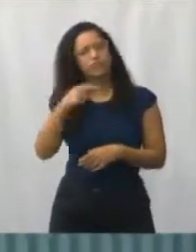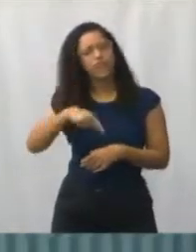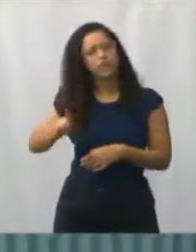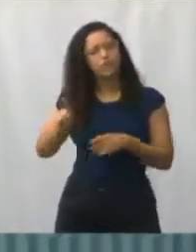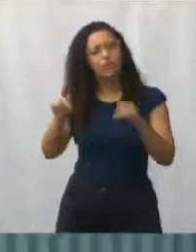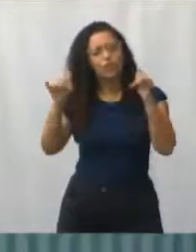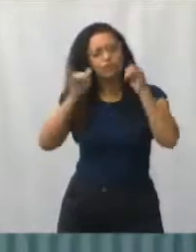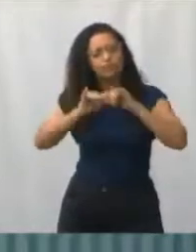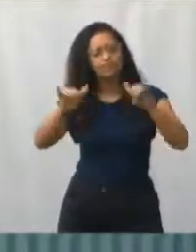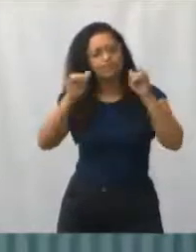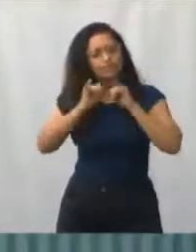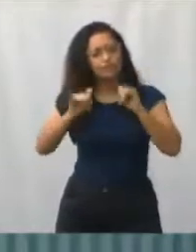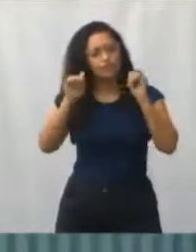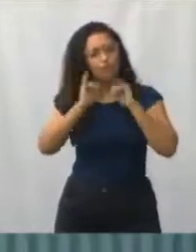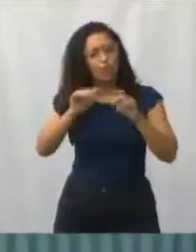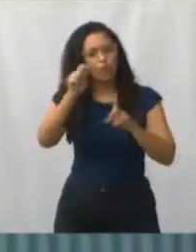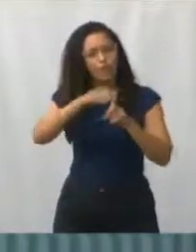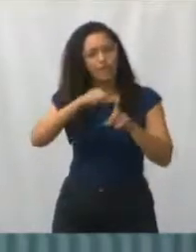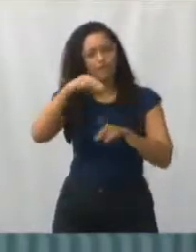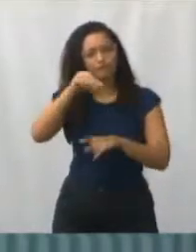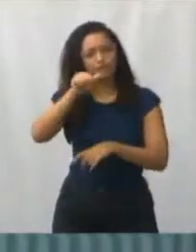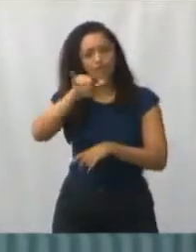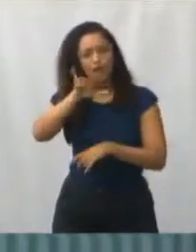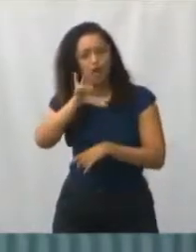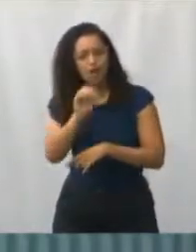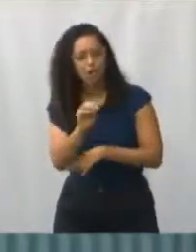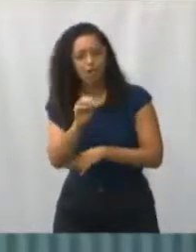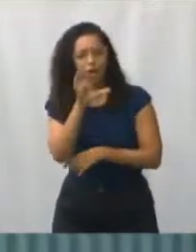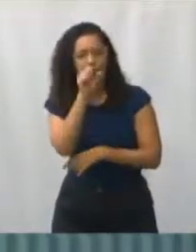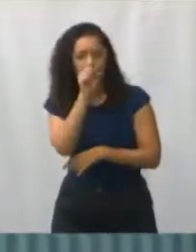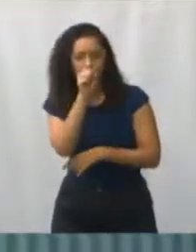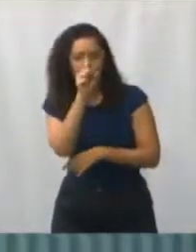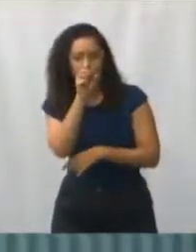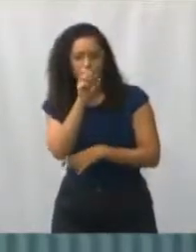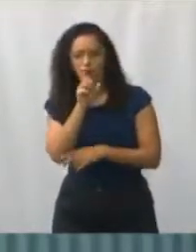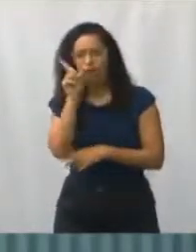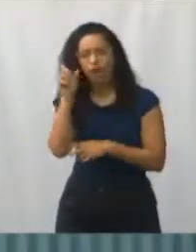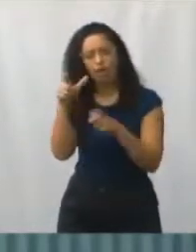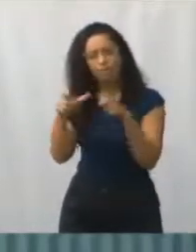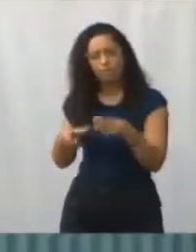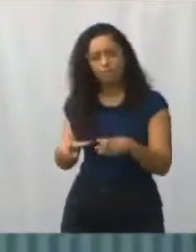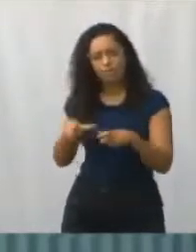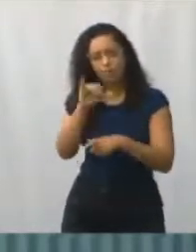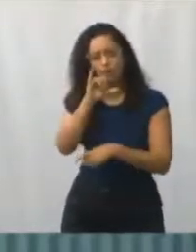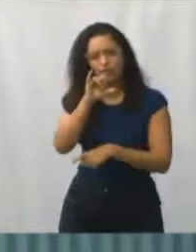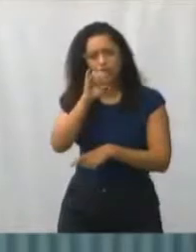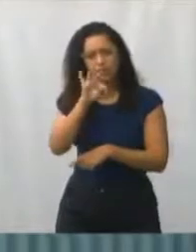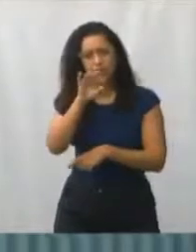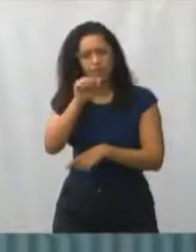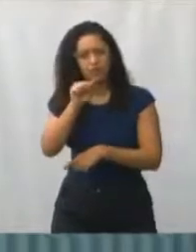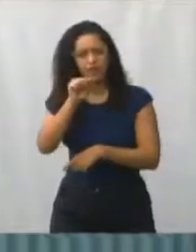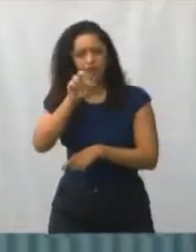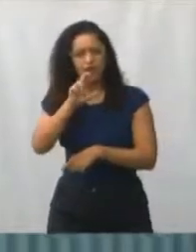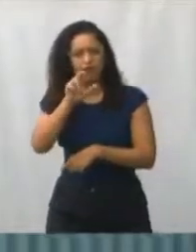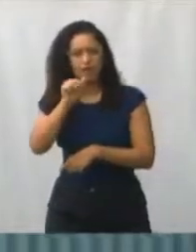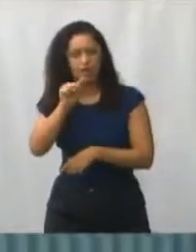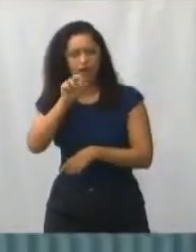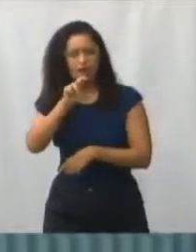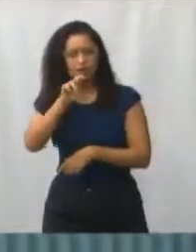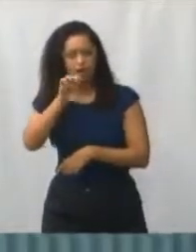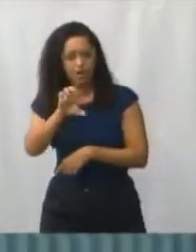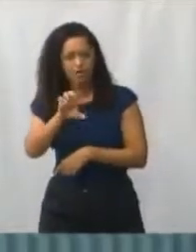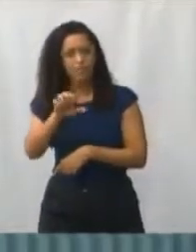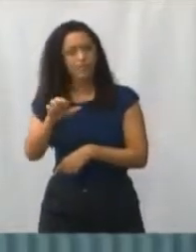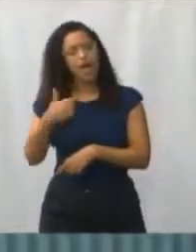Laranja ali no Itararé. Eu aproveitei a oportunidade para levar o prefeito até ao vestiário do nosso campo de